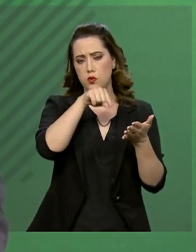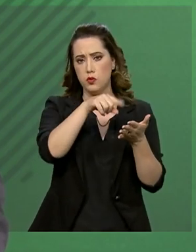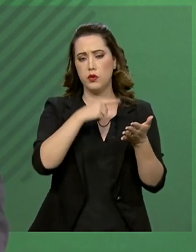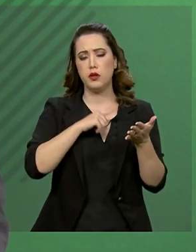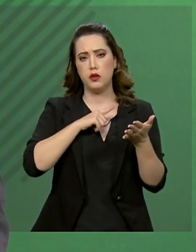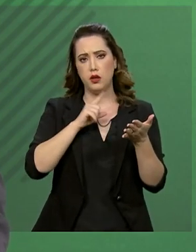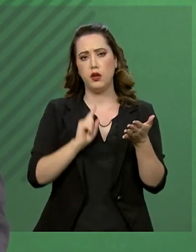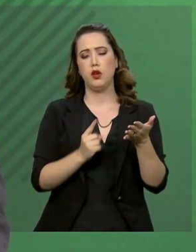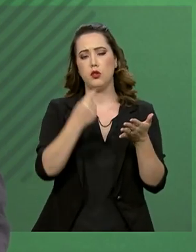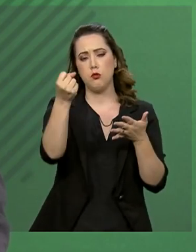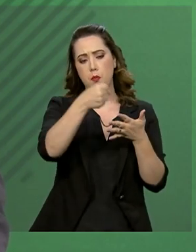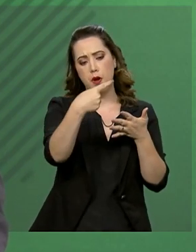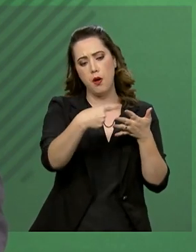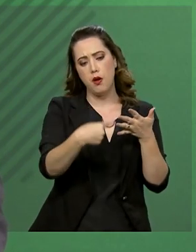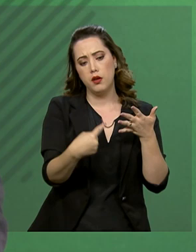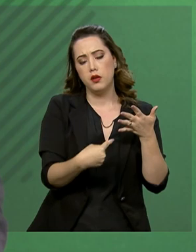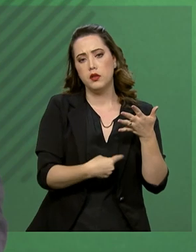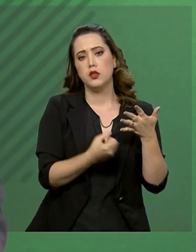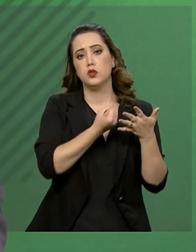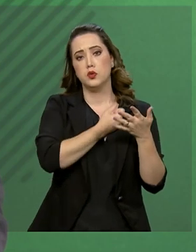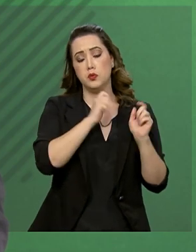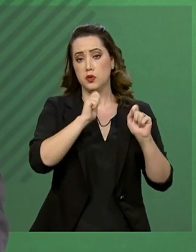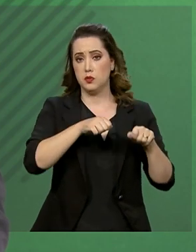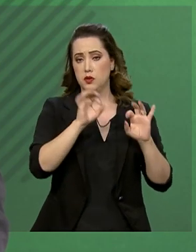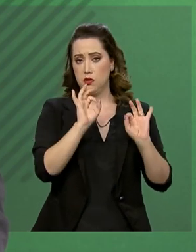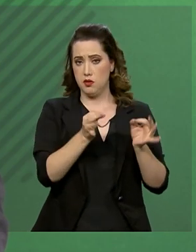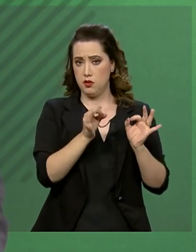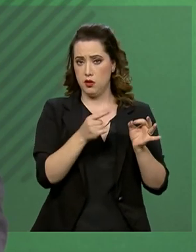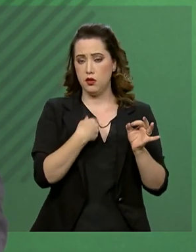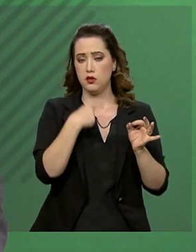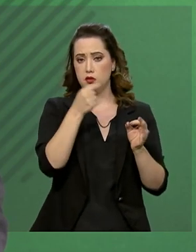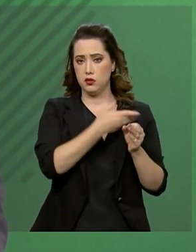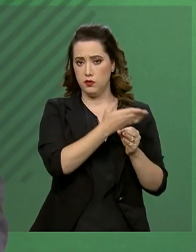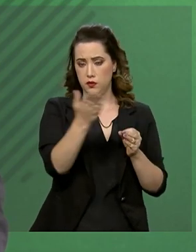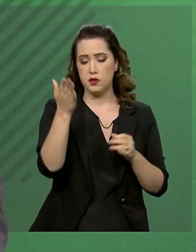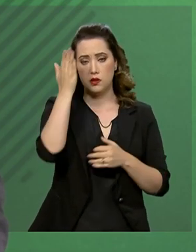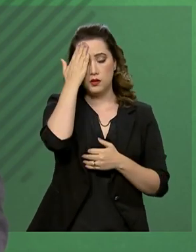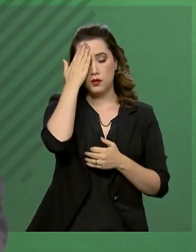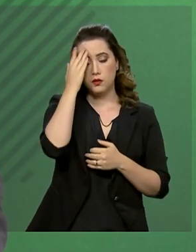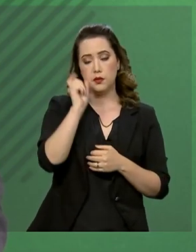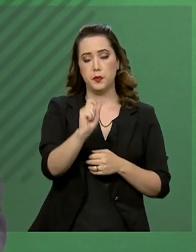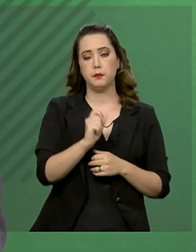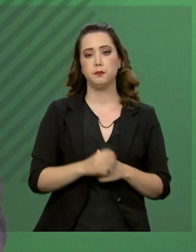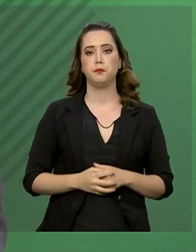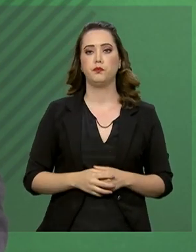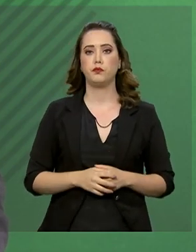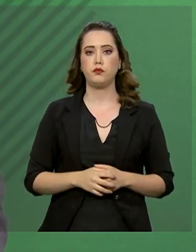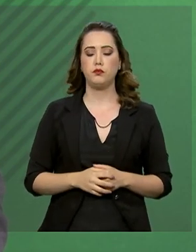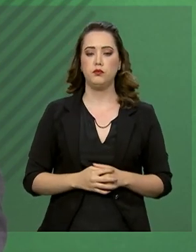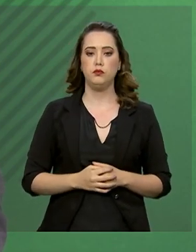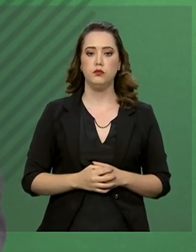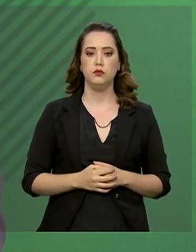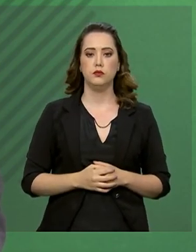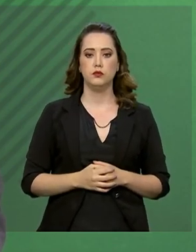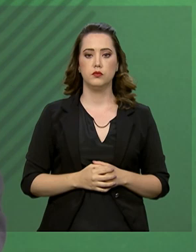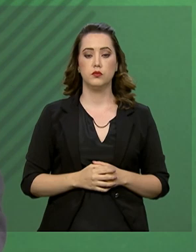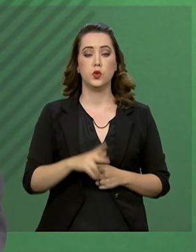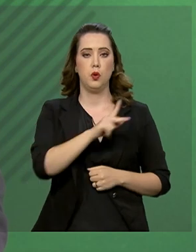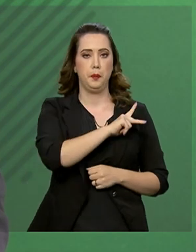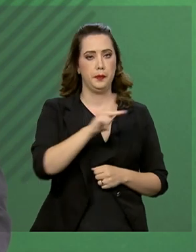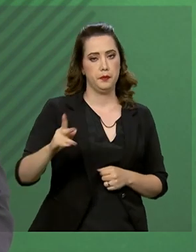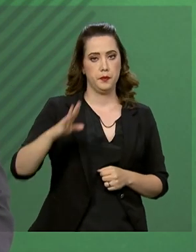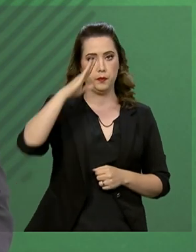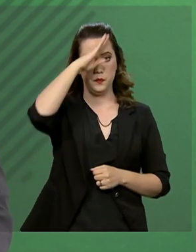contempla uma série de dados que, por certo, serão de interesse de todos vocês. O presidente